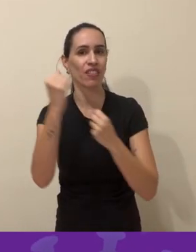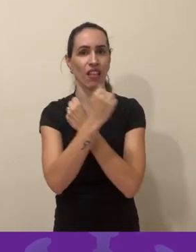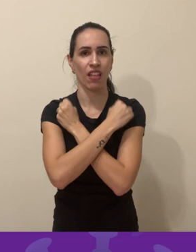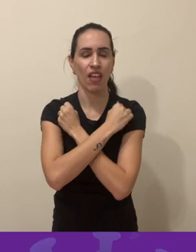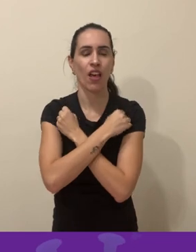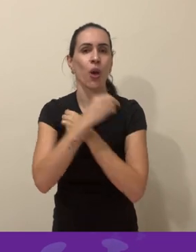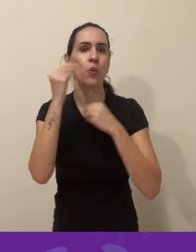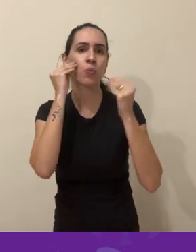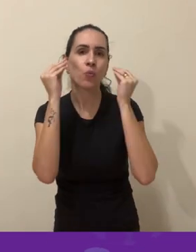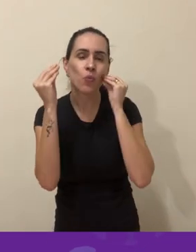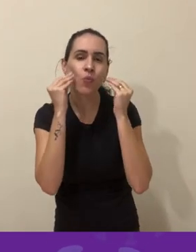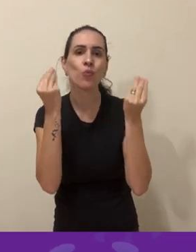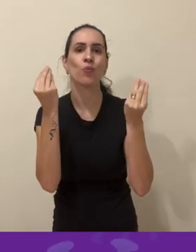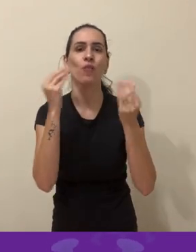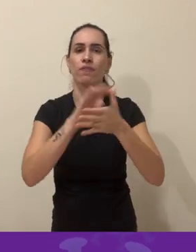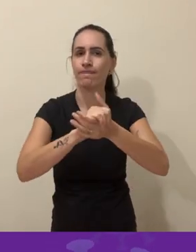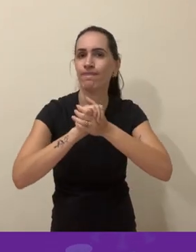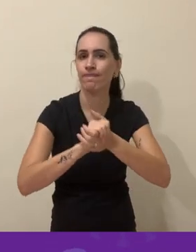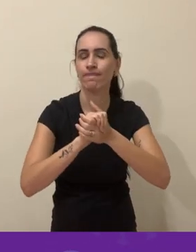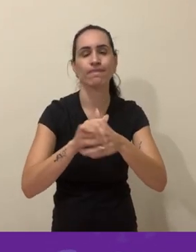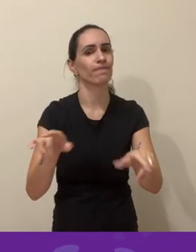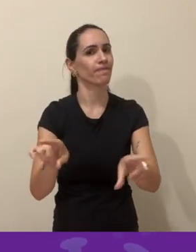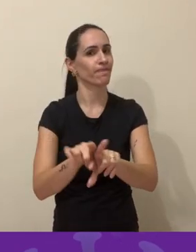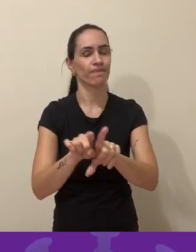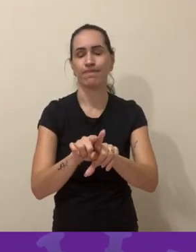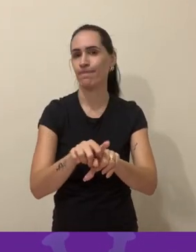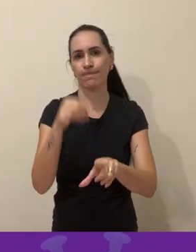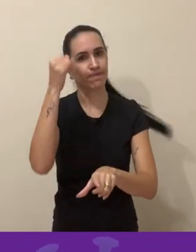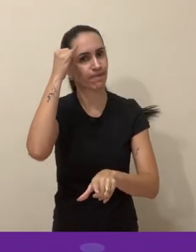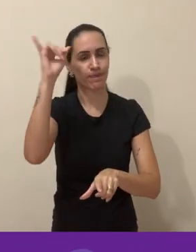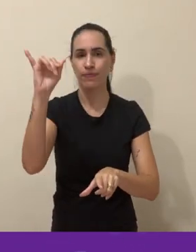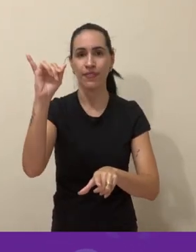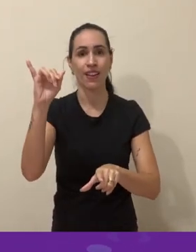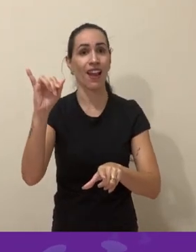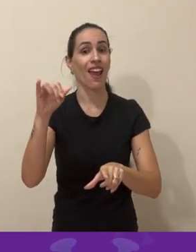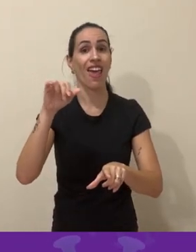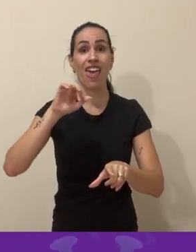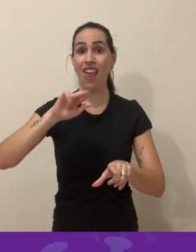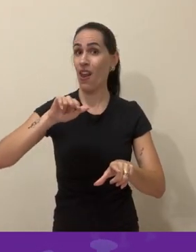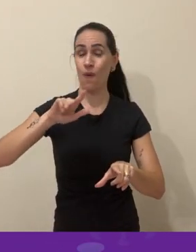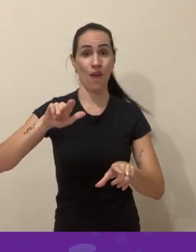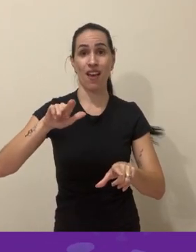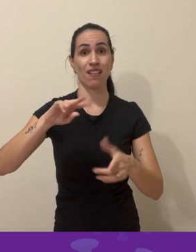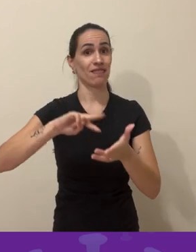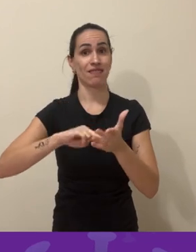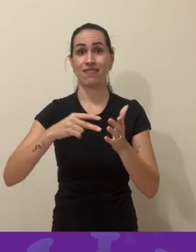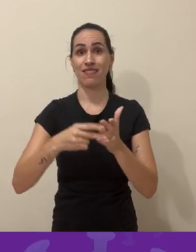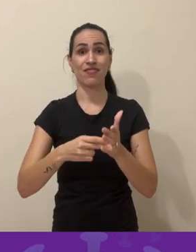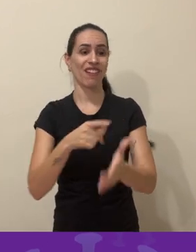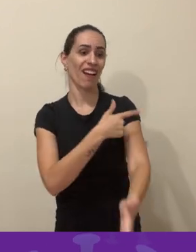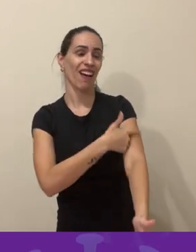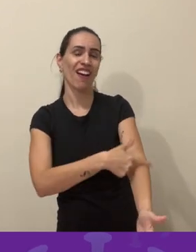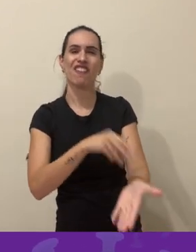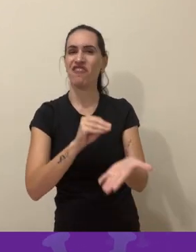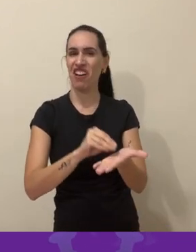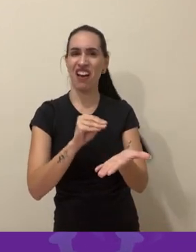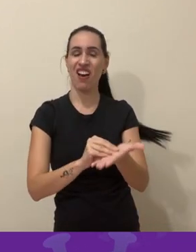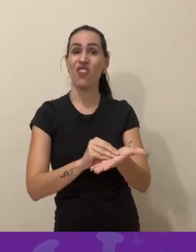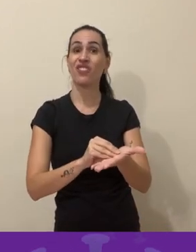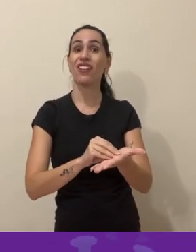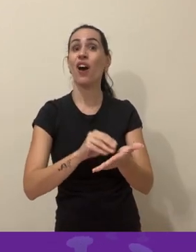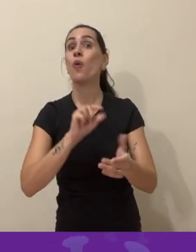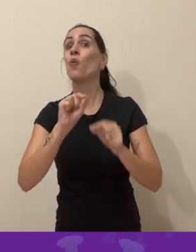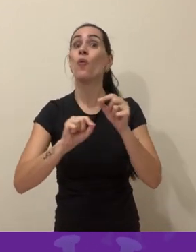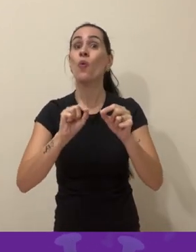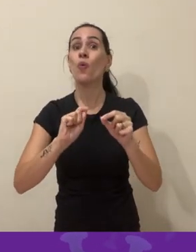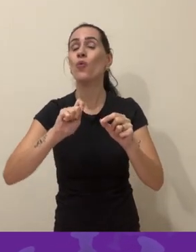abraçando, beijando, nem ficar cumprimentando as pessoas. Não é falta de educação, mas é uma necessidade de proteção de